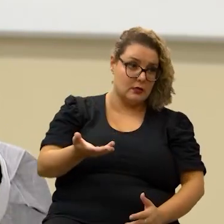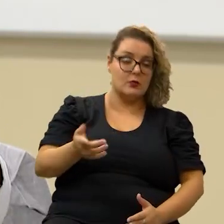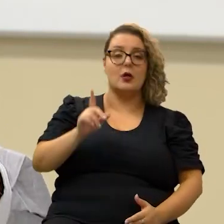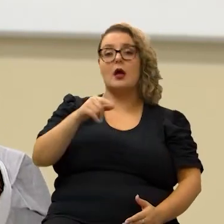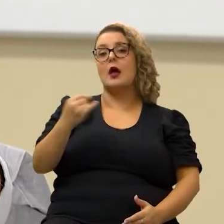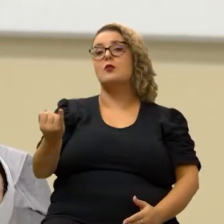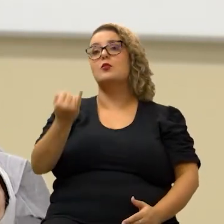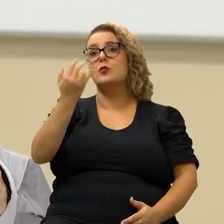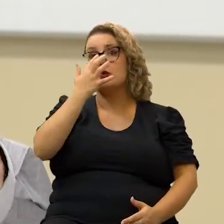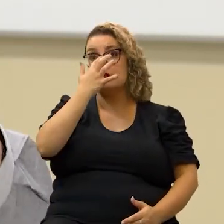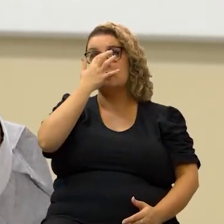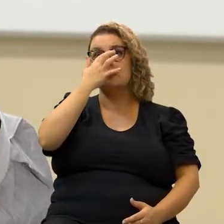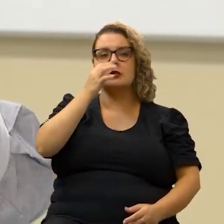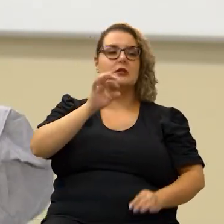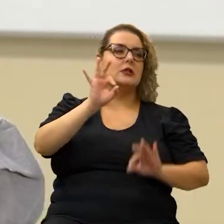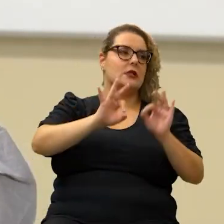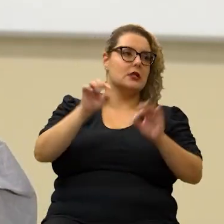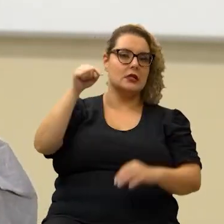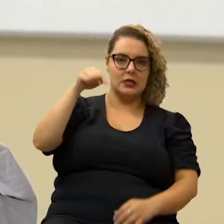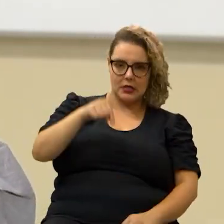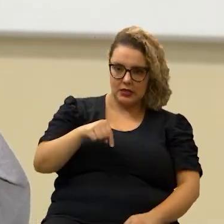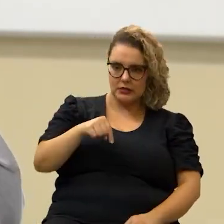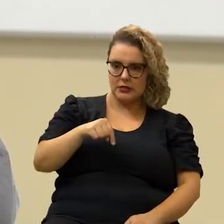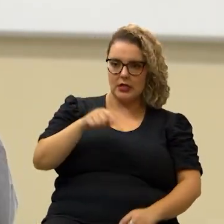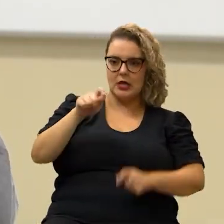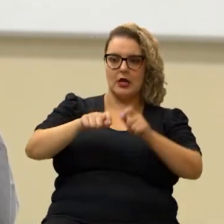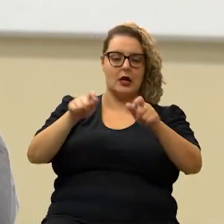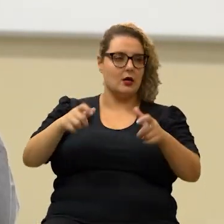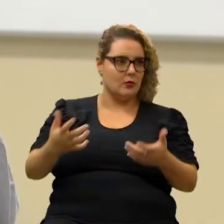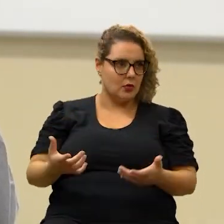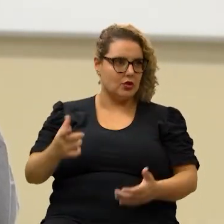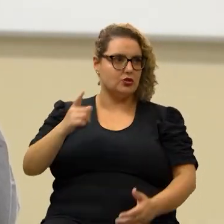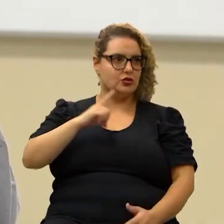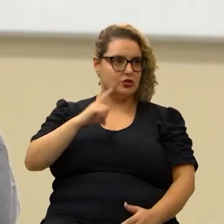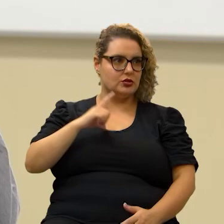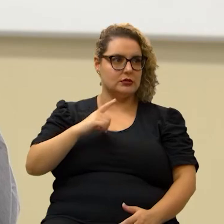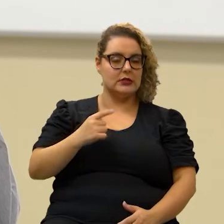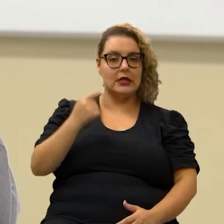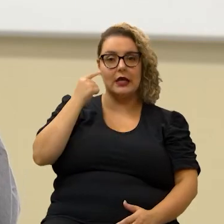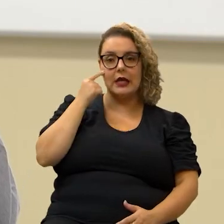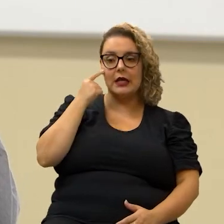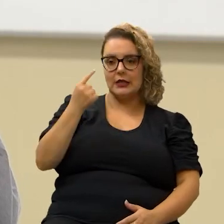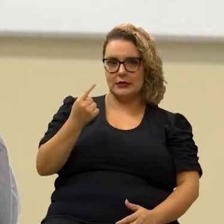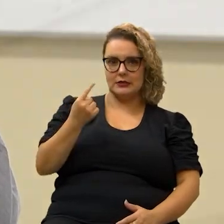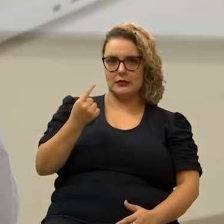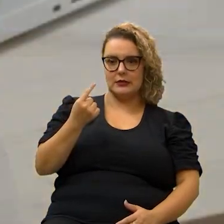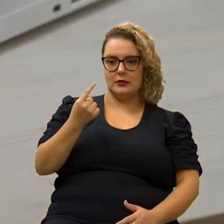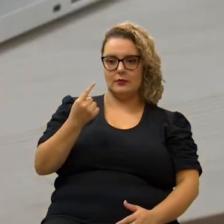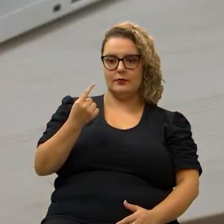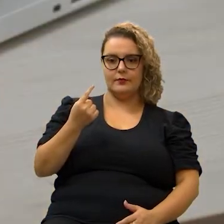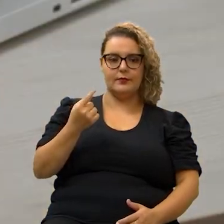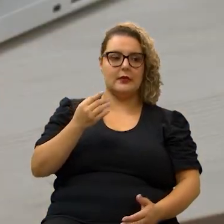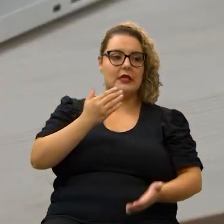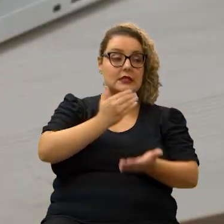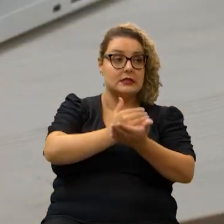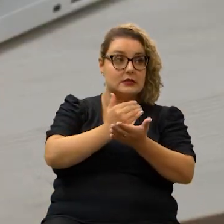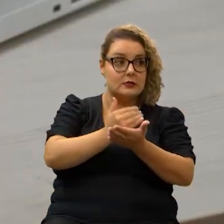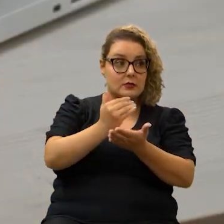é muito importante que nesse planejamento a pessoa tenha a previsão desta